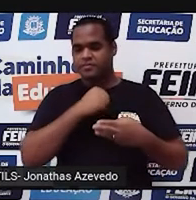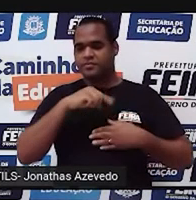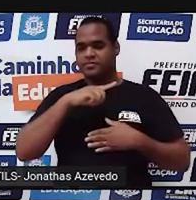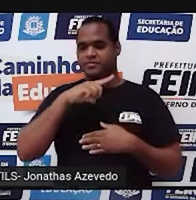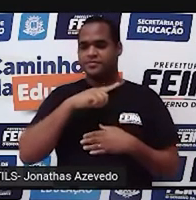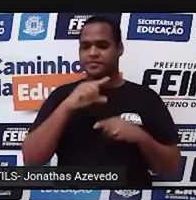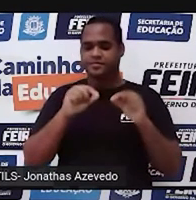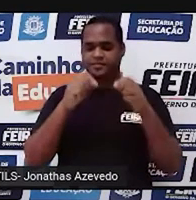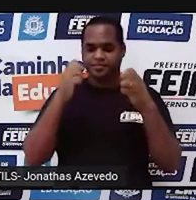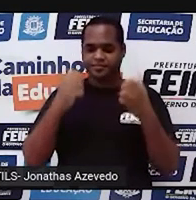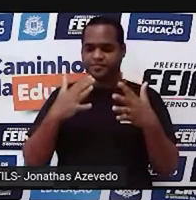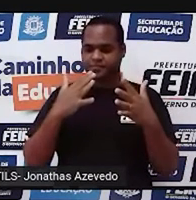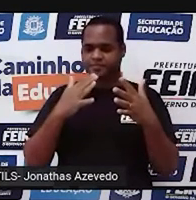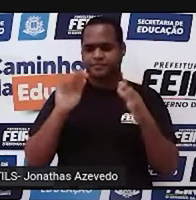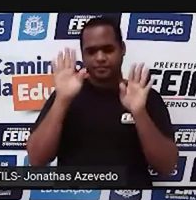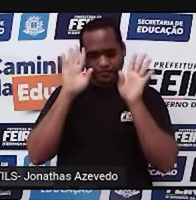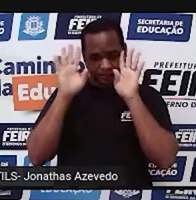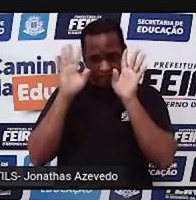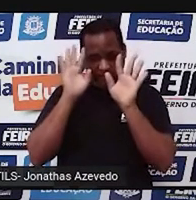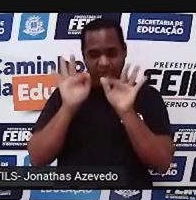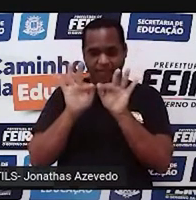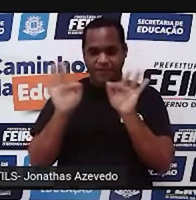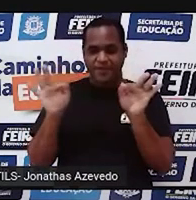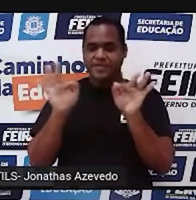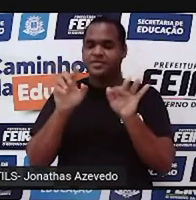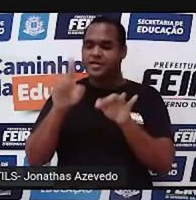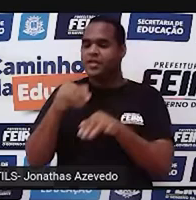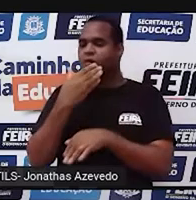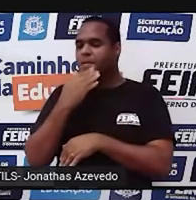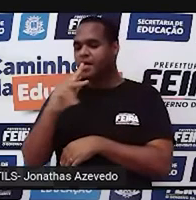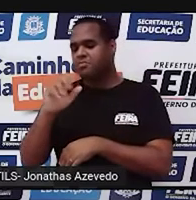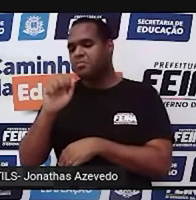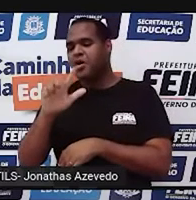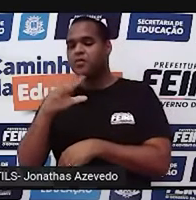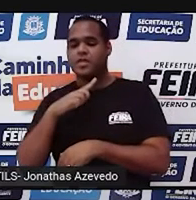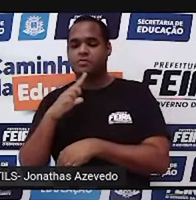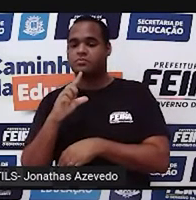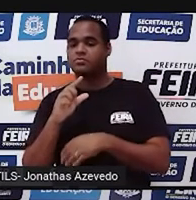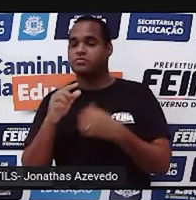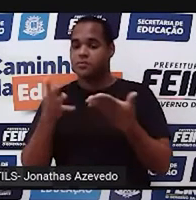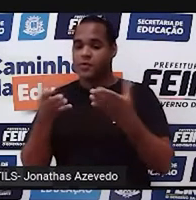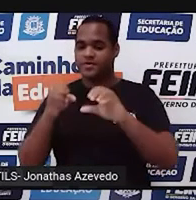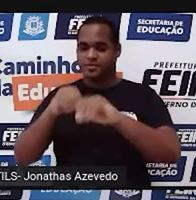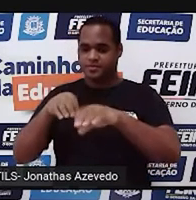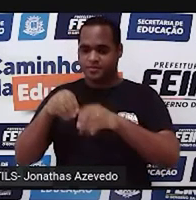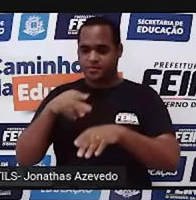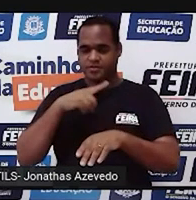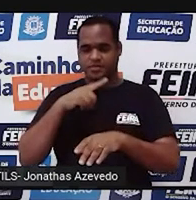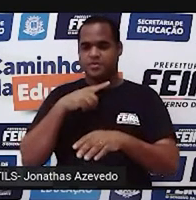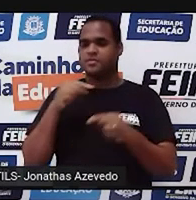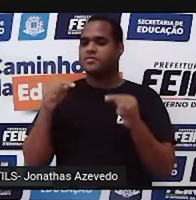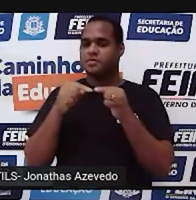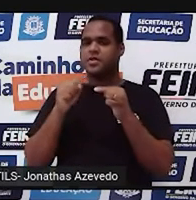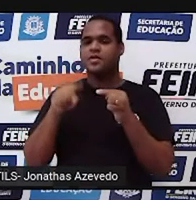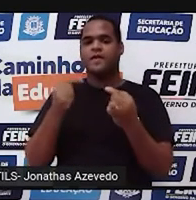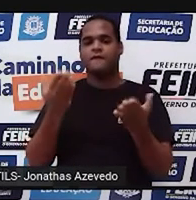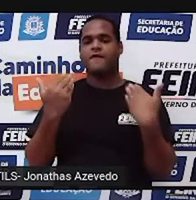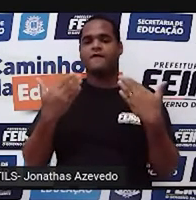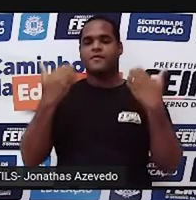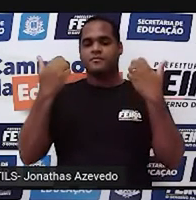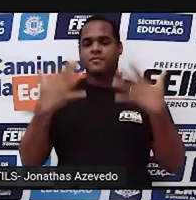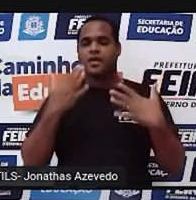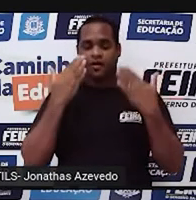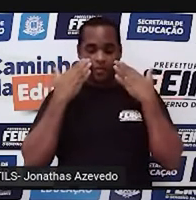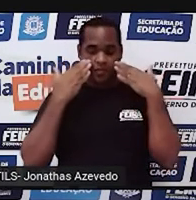Então, reflete nessa frase do Paul, tem a ver com a nossa aula, vem comigo, tá? Porque agora eu vou te